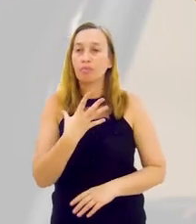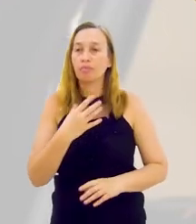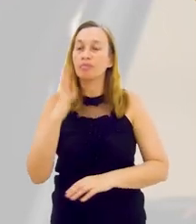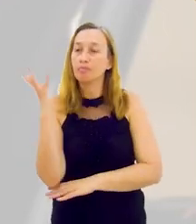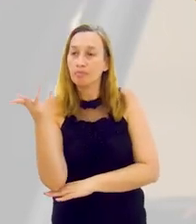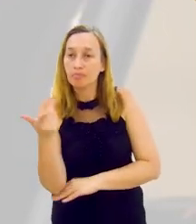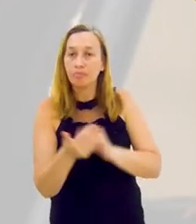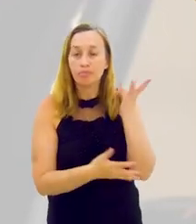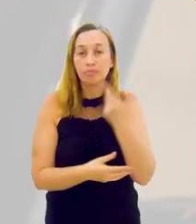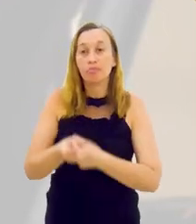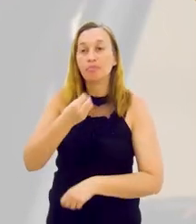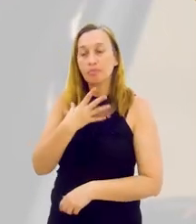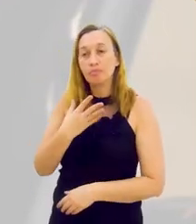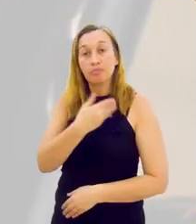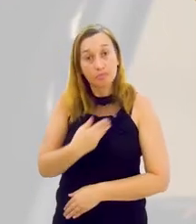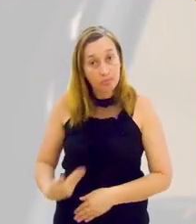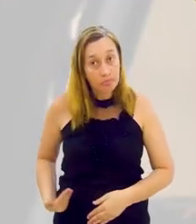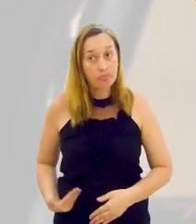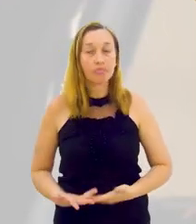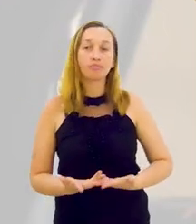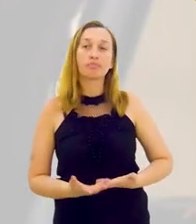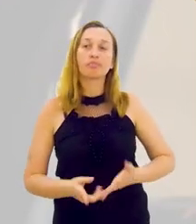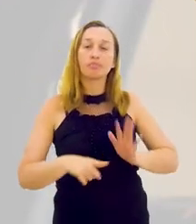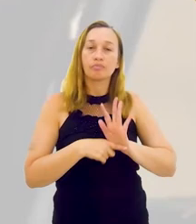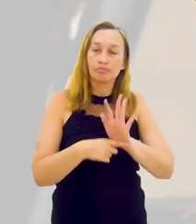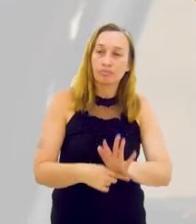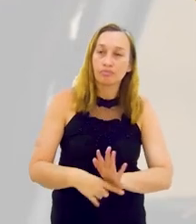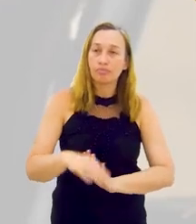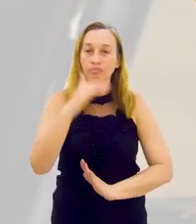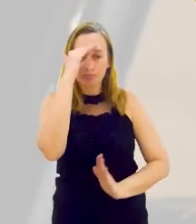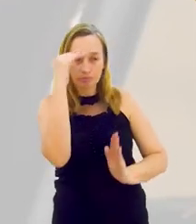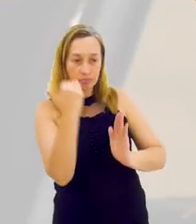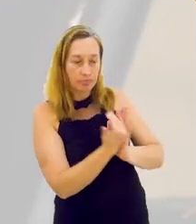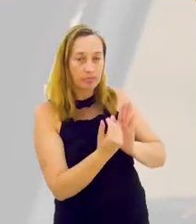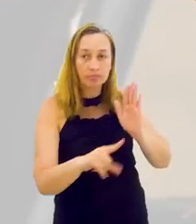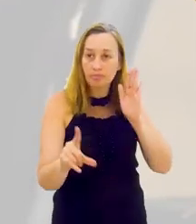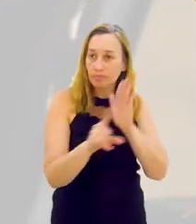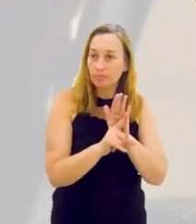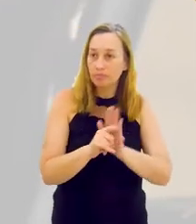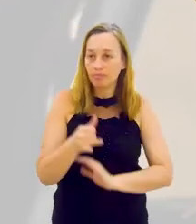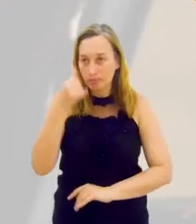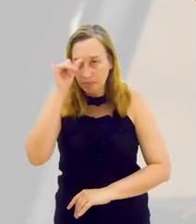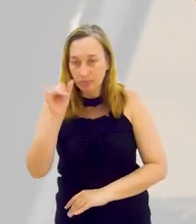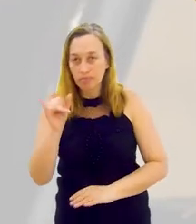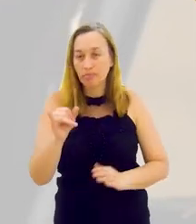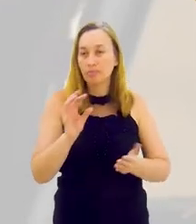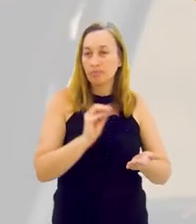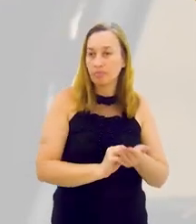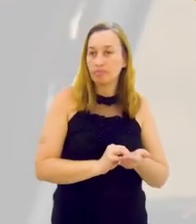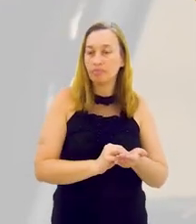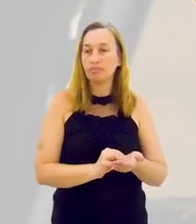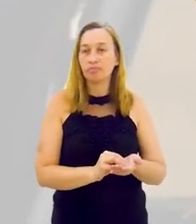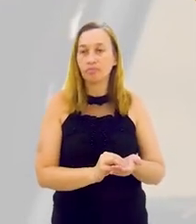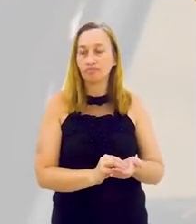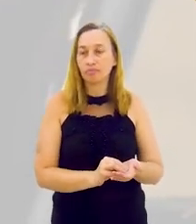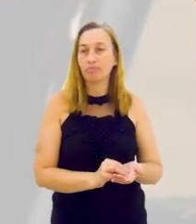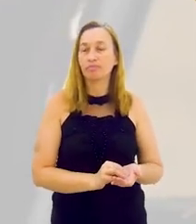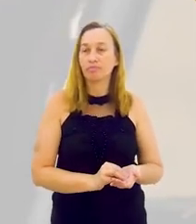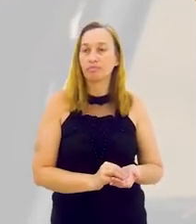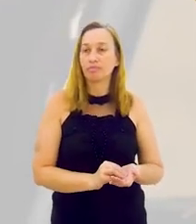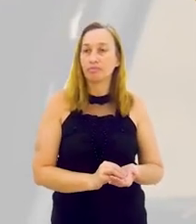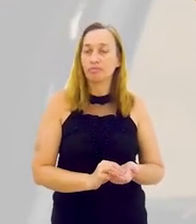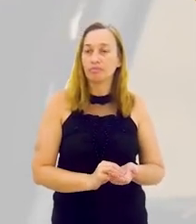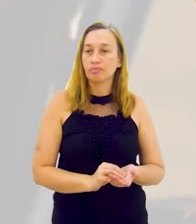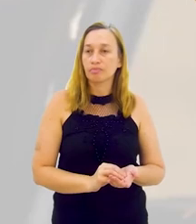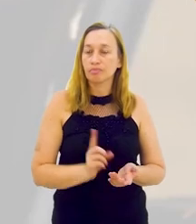positivo e um impacto ambiental positivo e de governança, quer dizer, atendendo as leis, né? Evitando a falta de